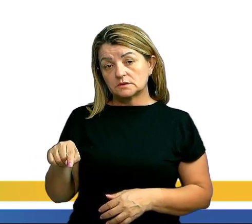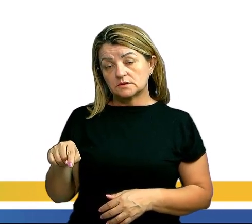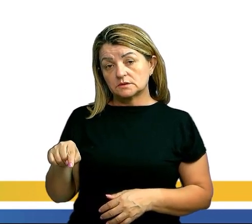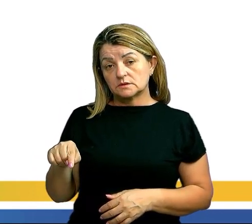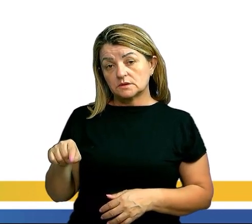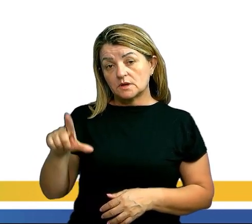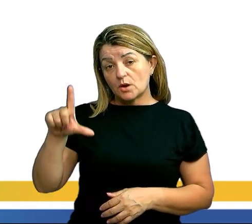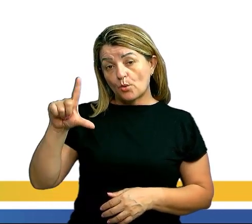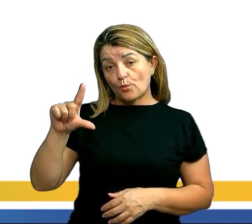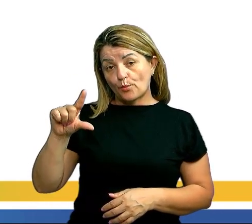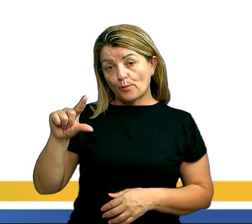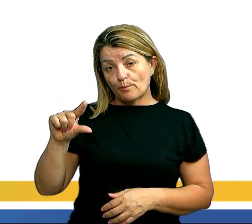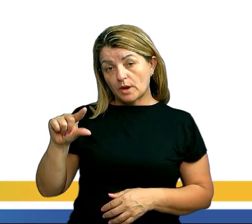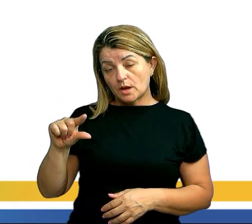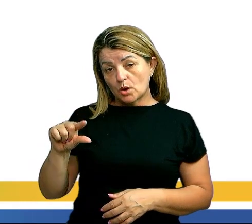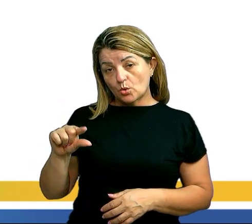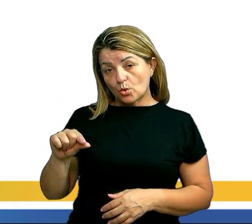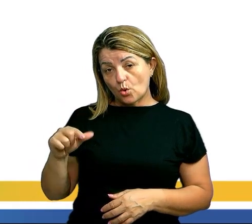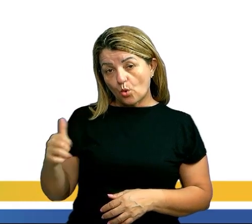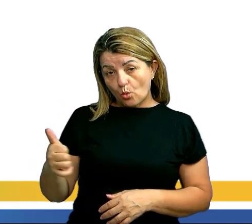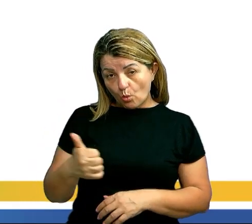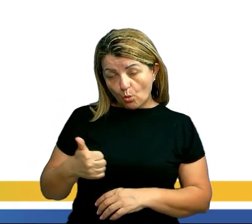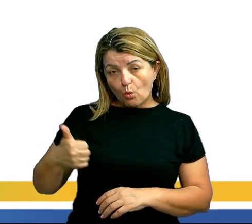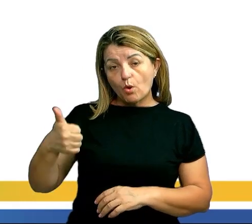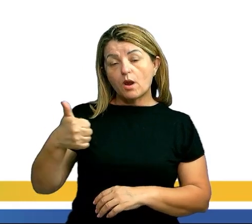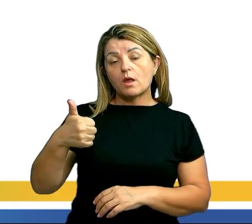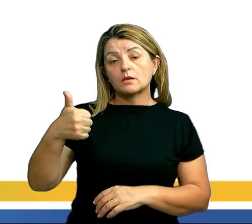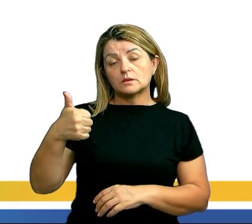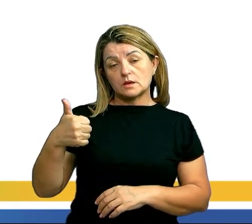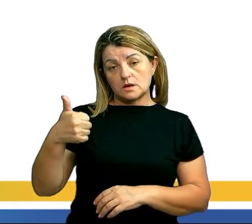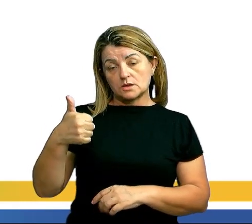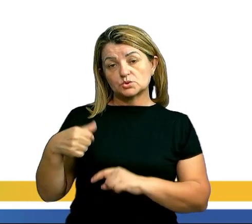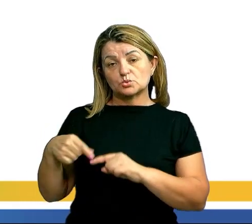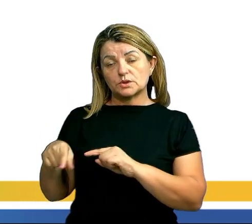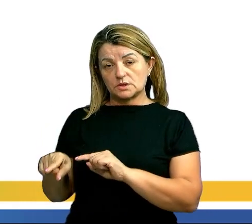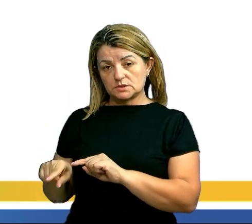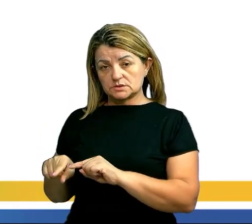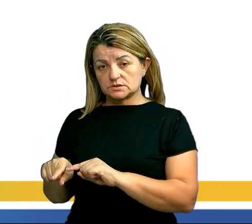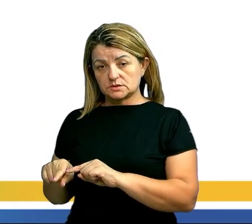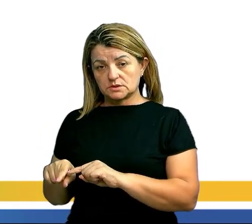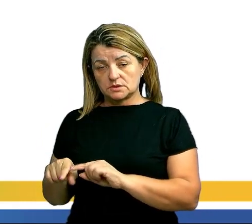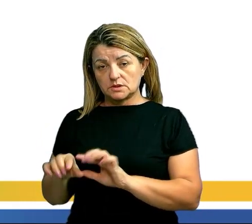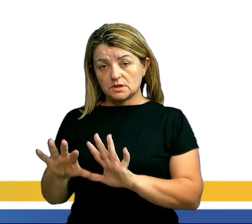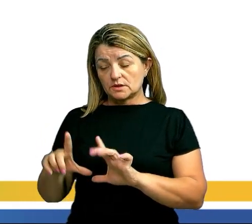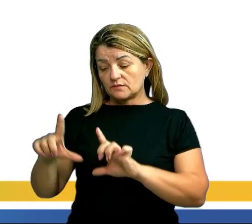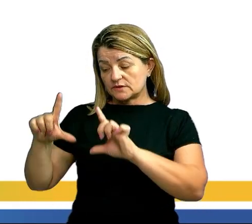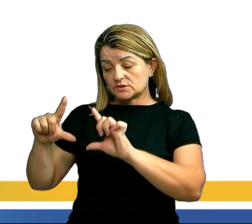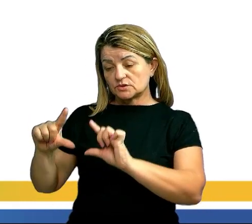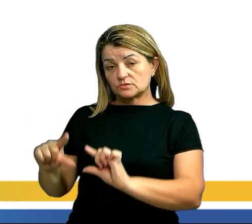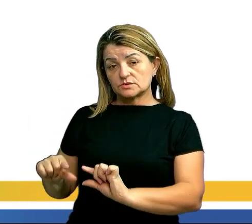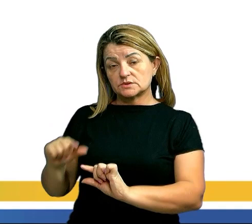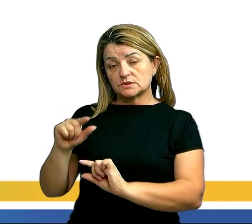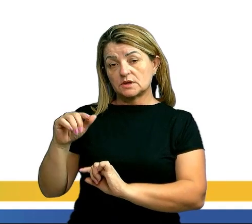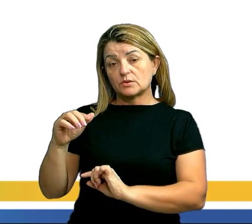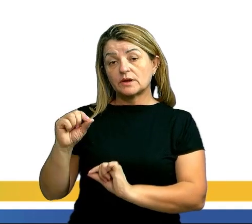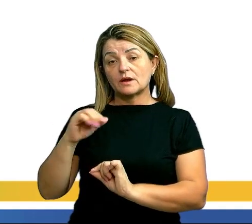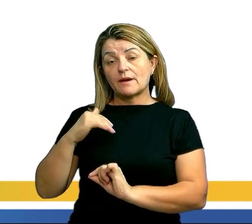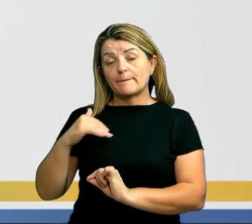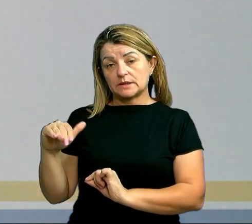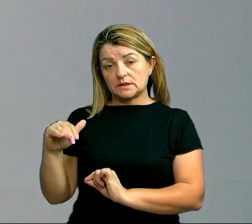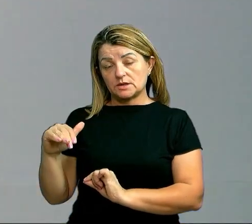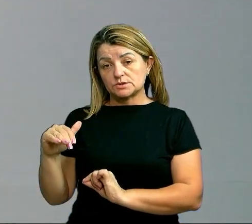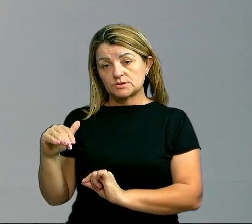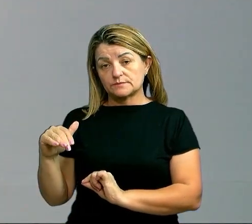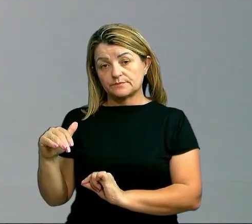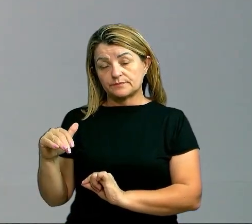uma menor eficiência do que o forno 2 como a gente pode observar essa eficiência ela vai ser reduzida a metade lembra que